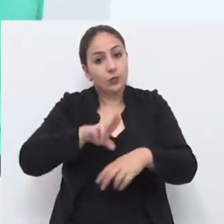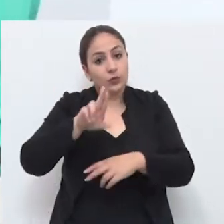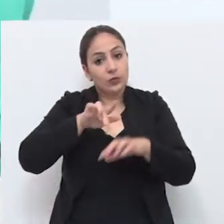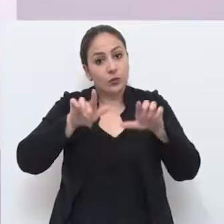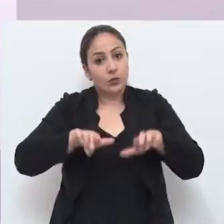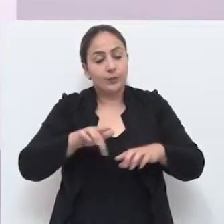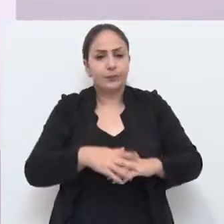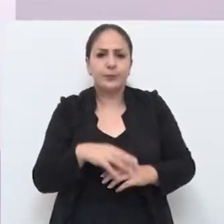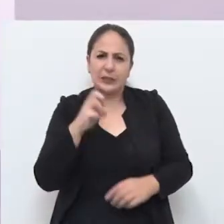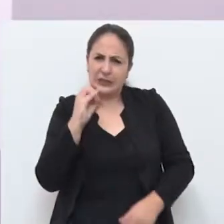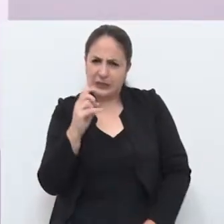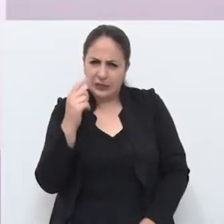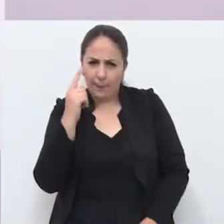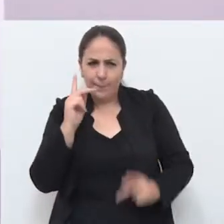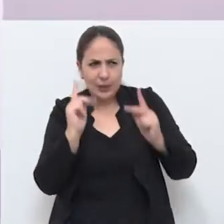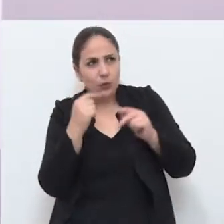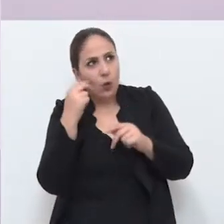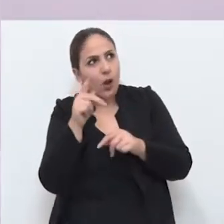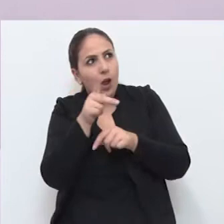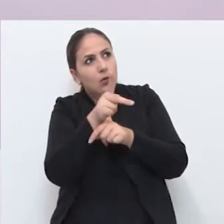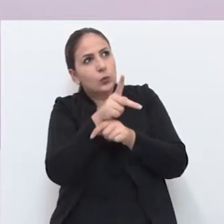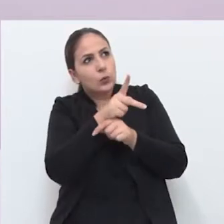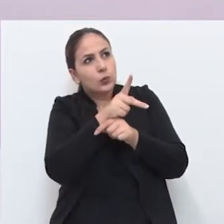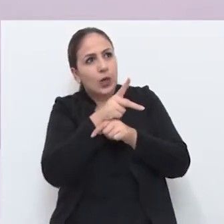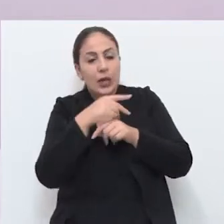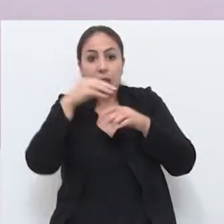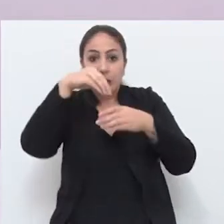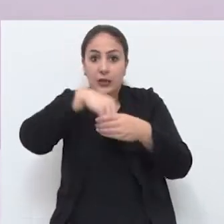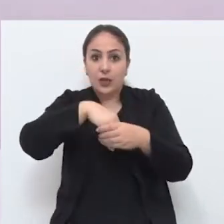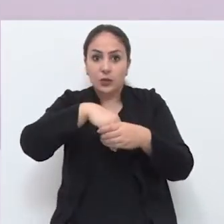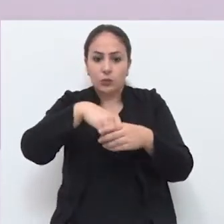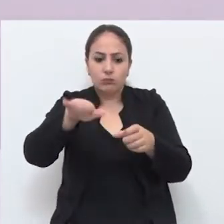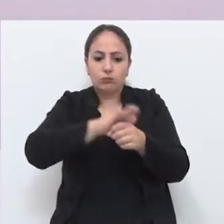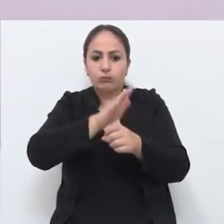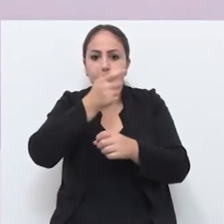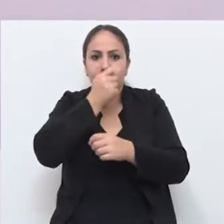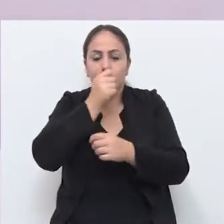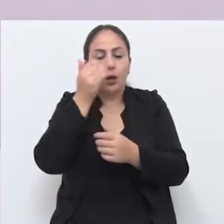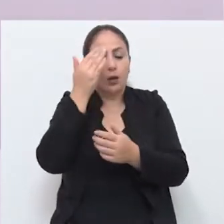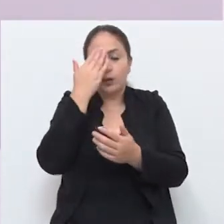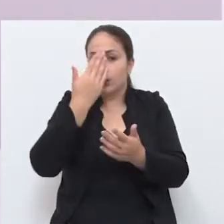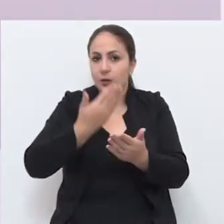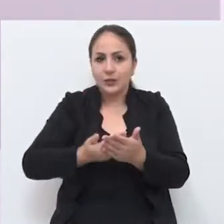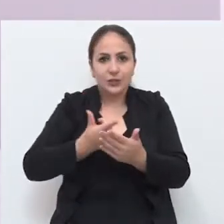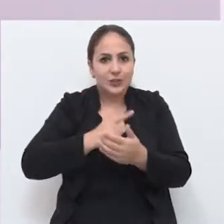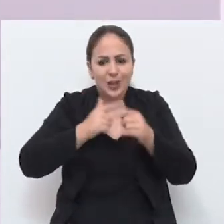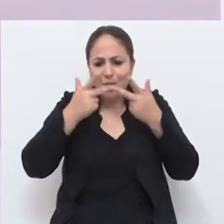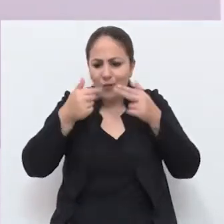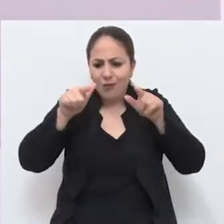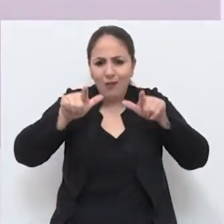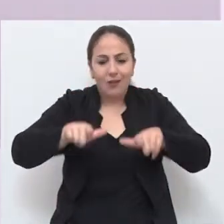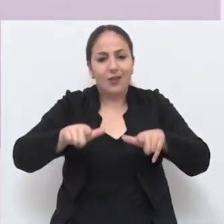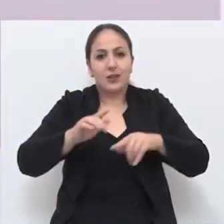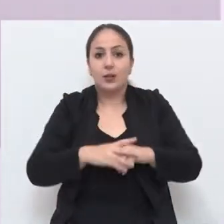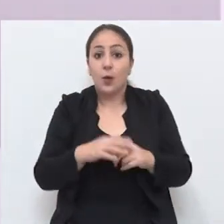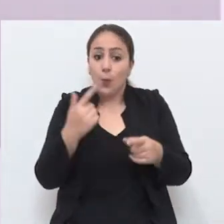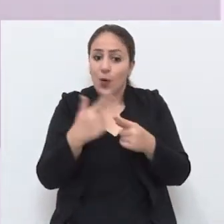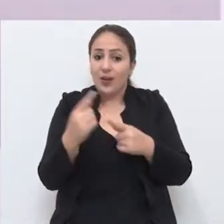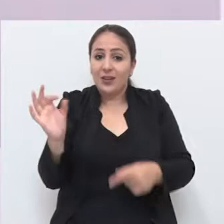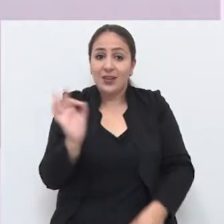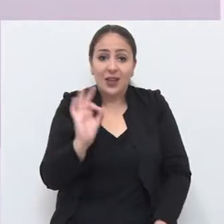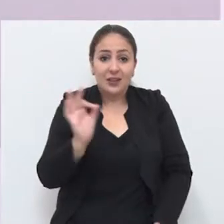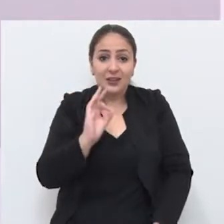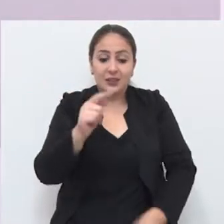local. A hora que alguém filmar aquele ginásio Teixeirinha por dentro, lotado, as pessoas não vão acreditar que a nossa cidade tem um ginásio igual àquele.